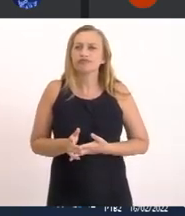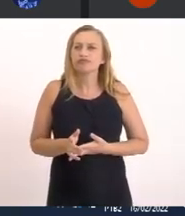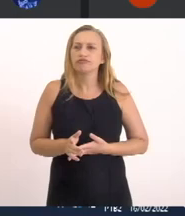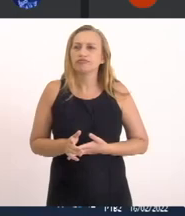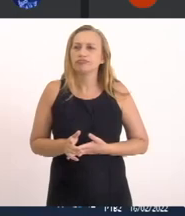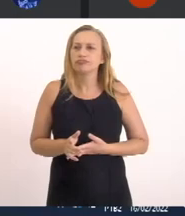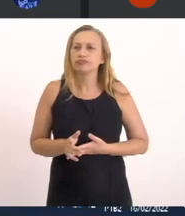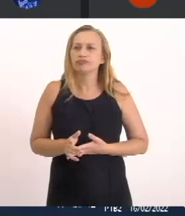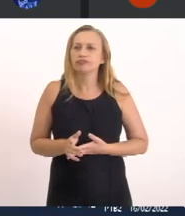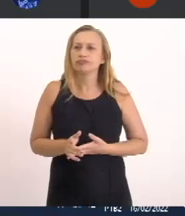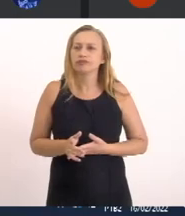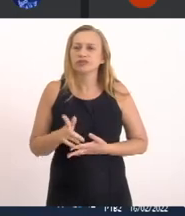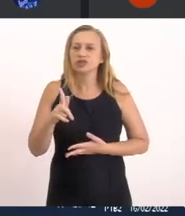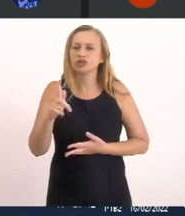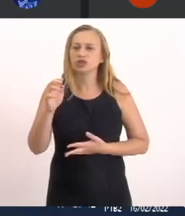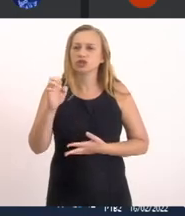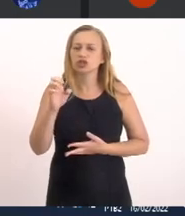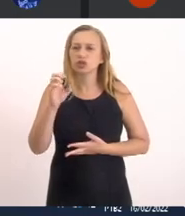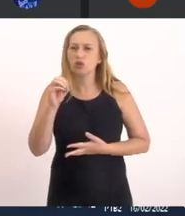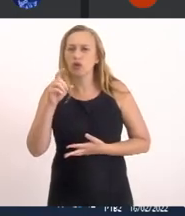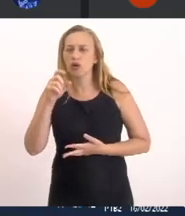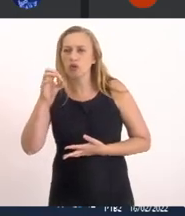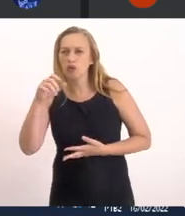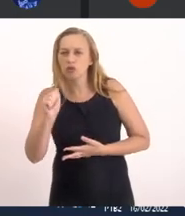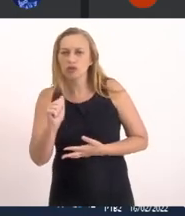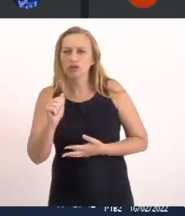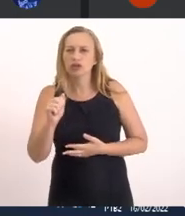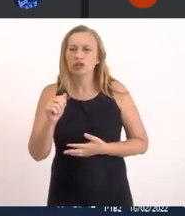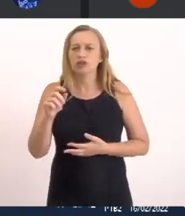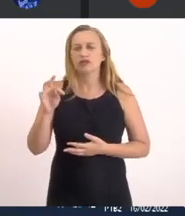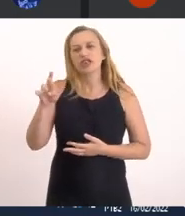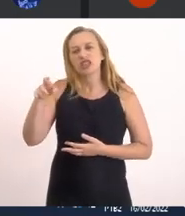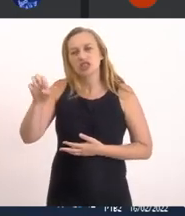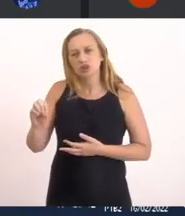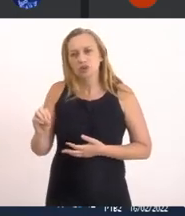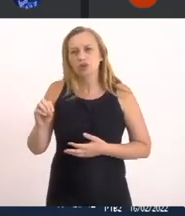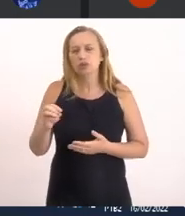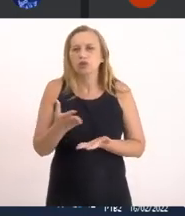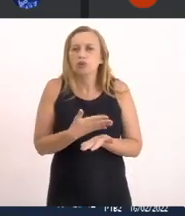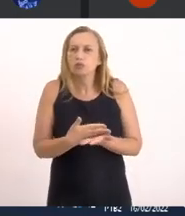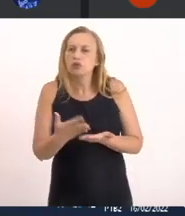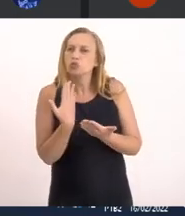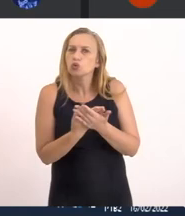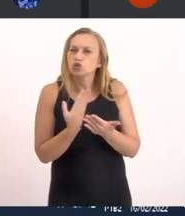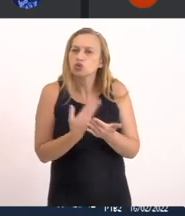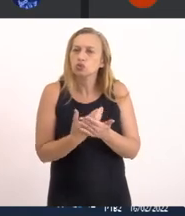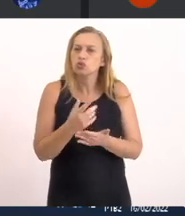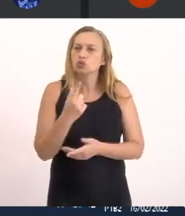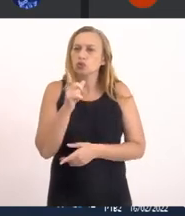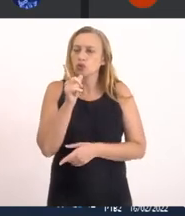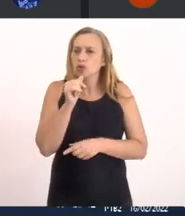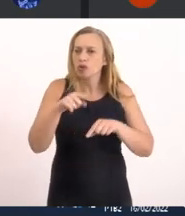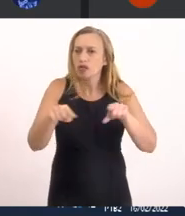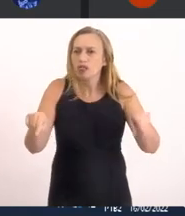Do geólogo Francisco Danciger E começou Seu estudo Na lagoa Para então